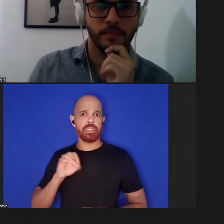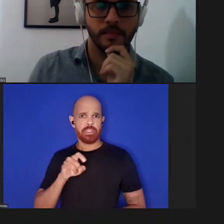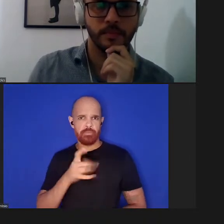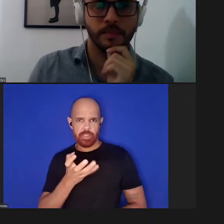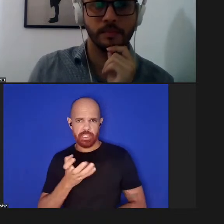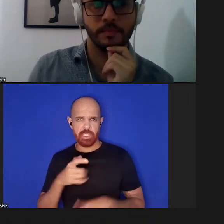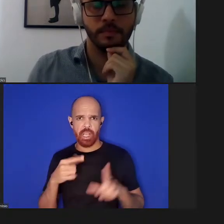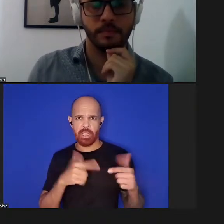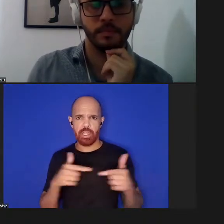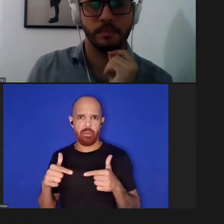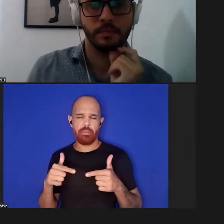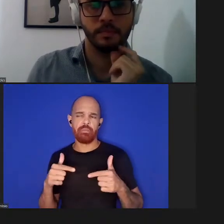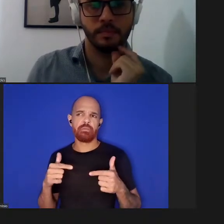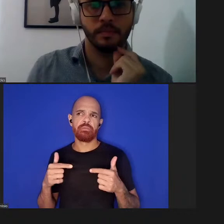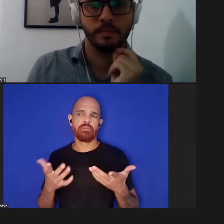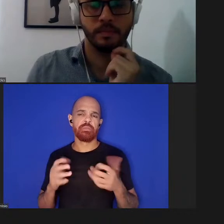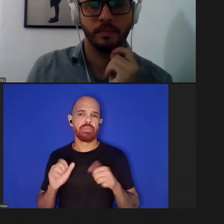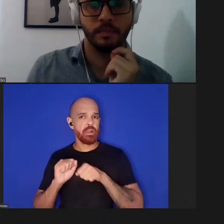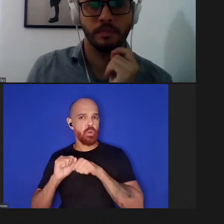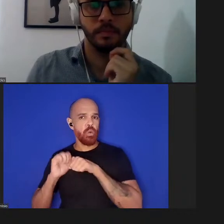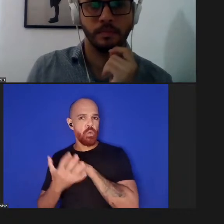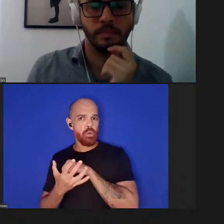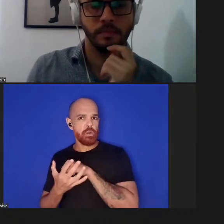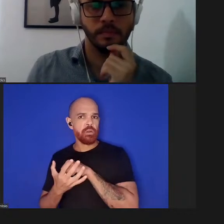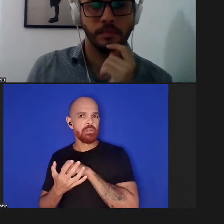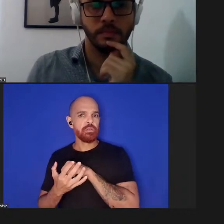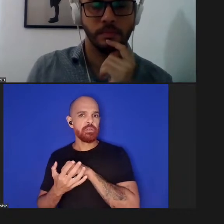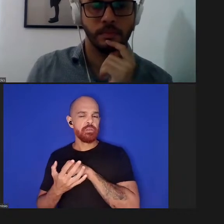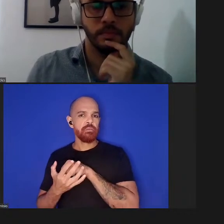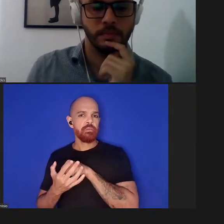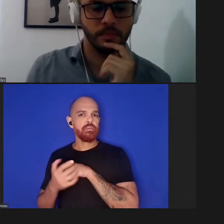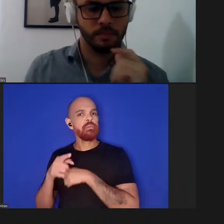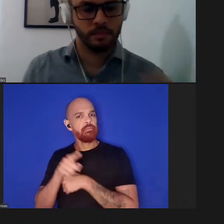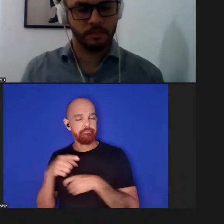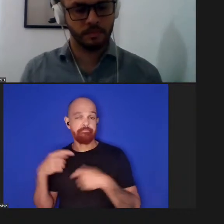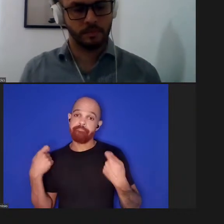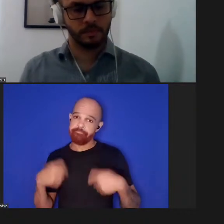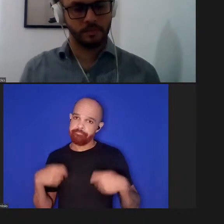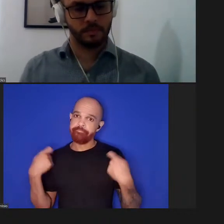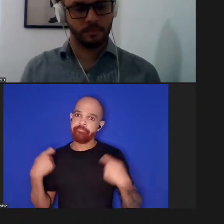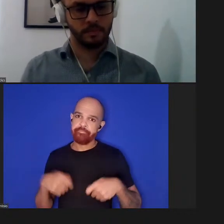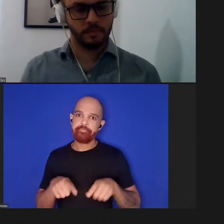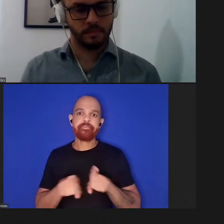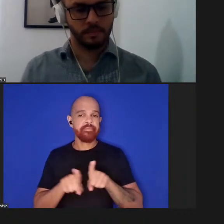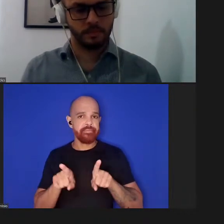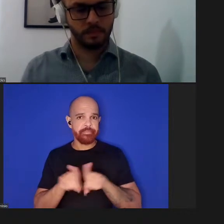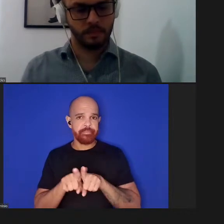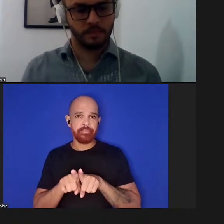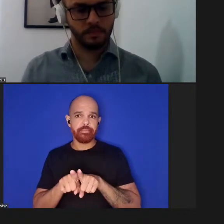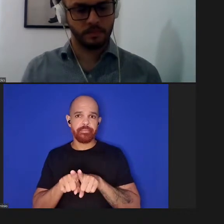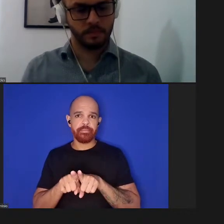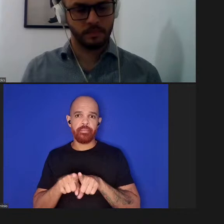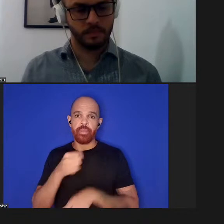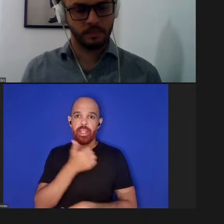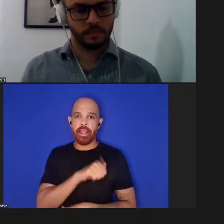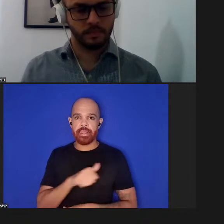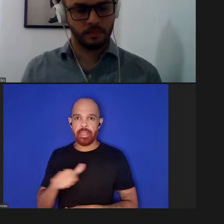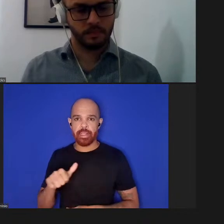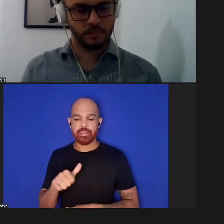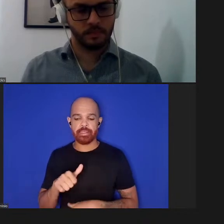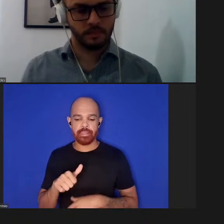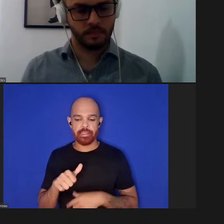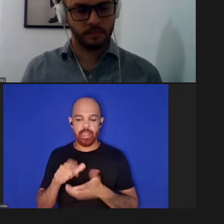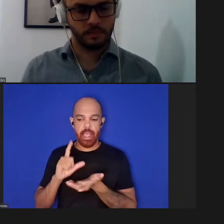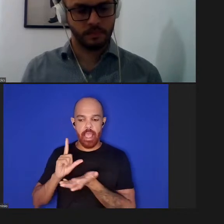com o coronavírus você deveria também analisar artigos